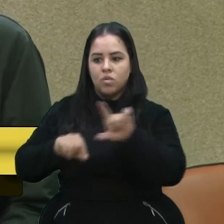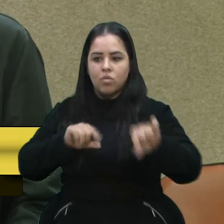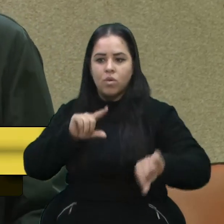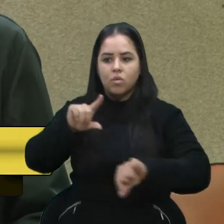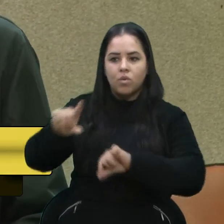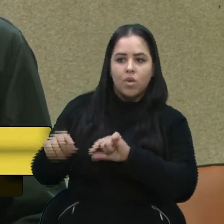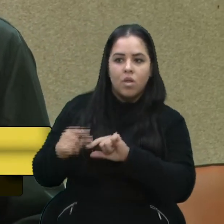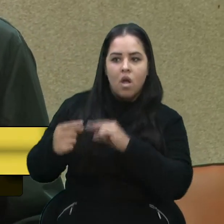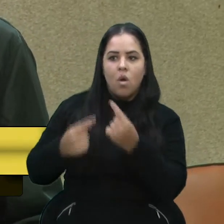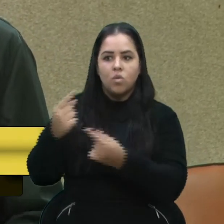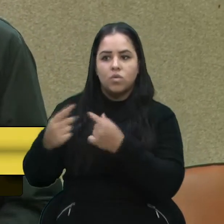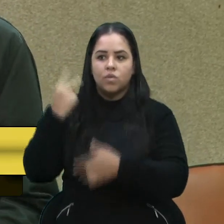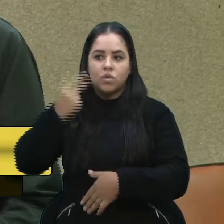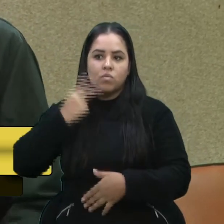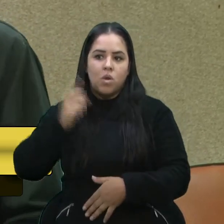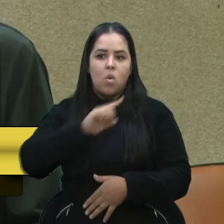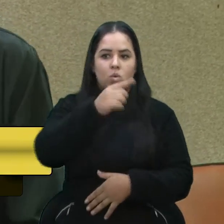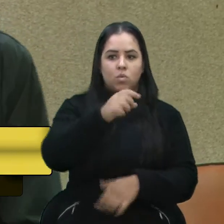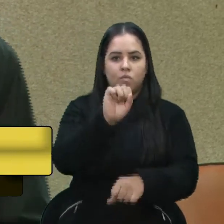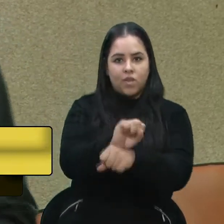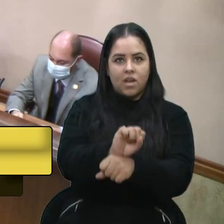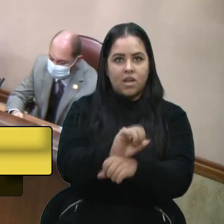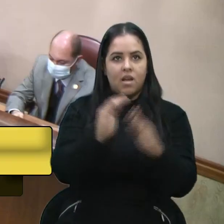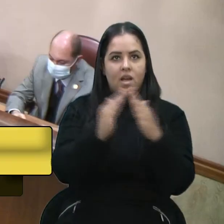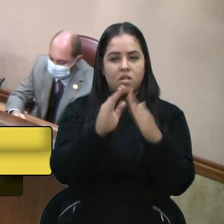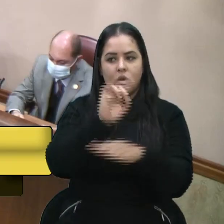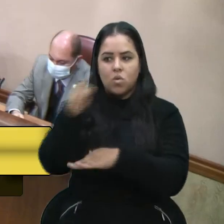para alguns poder ficar em casa enquanto outros trabalham. Obrigado, senhor presidente.